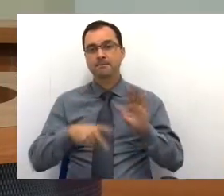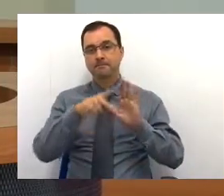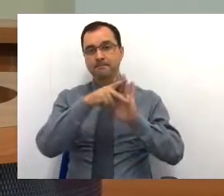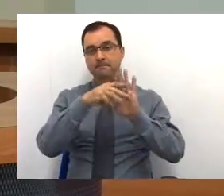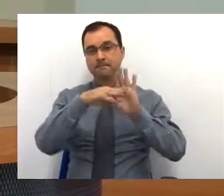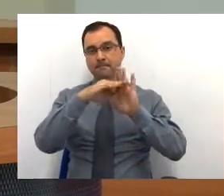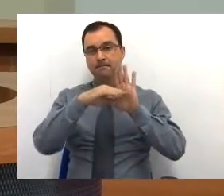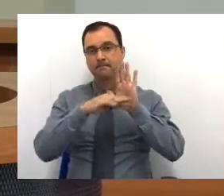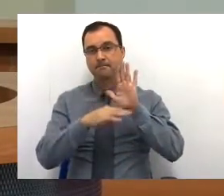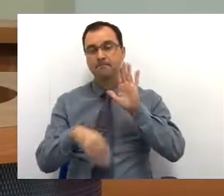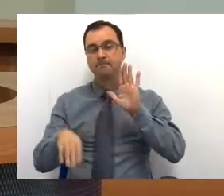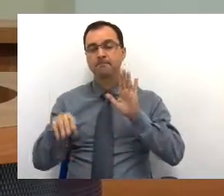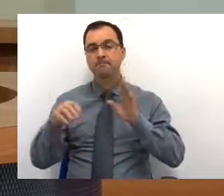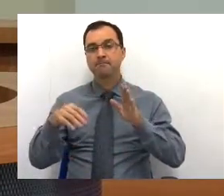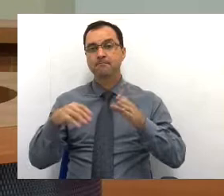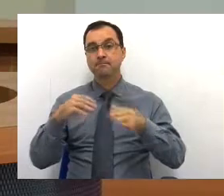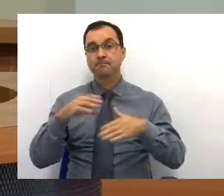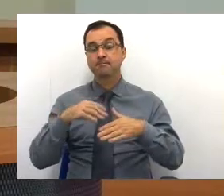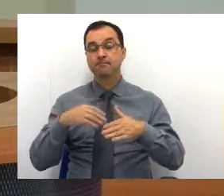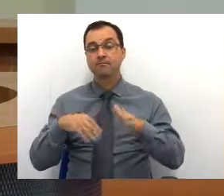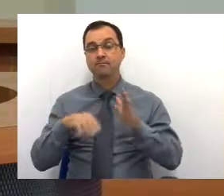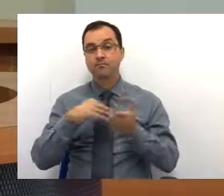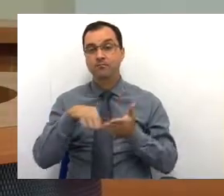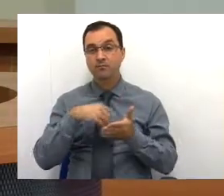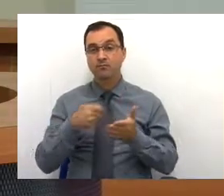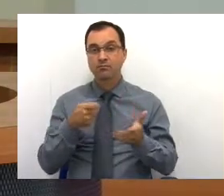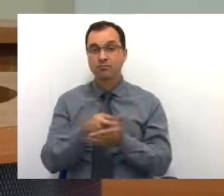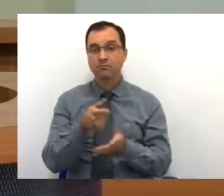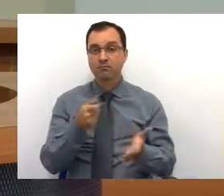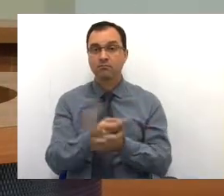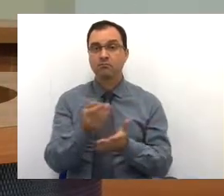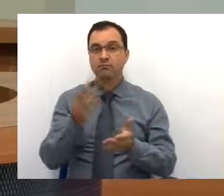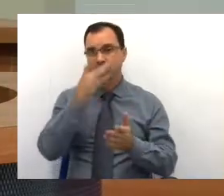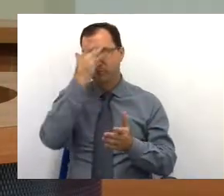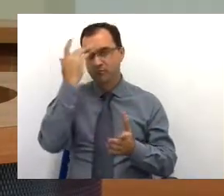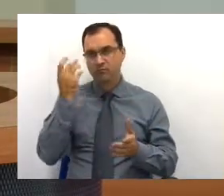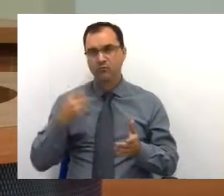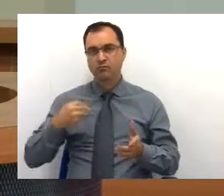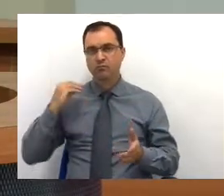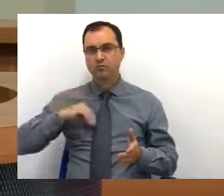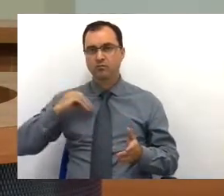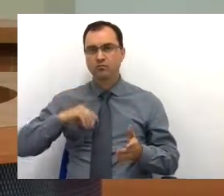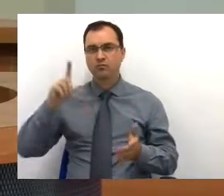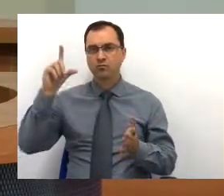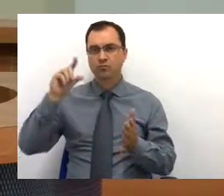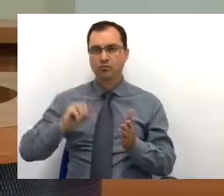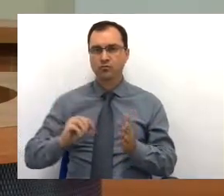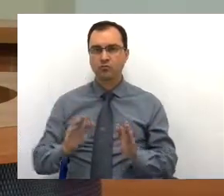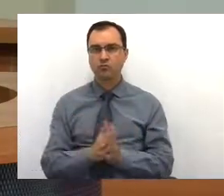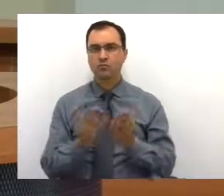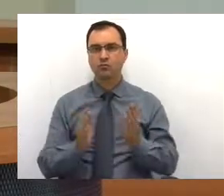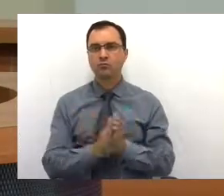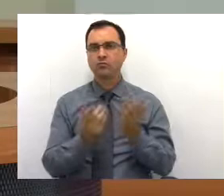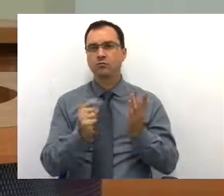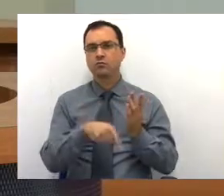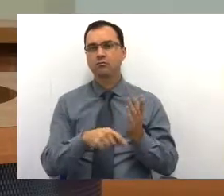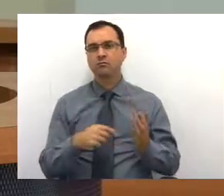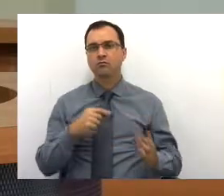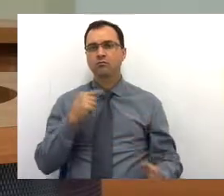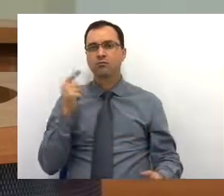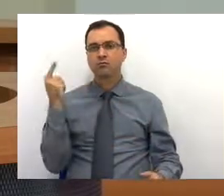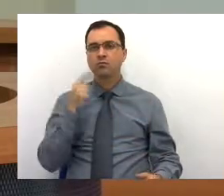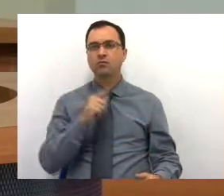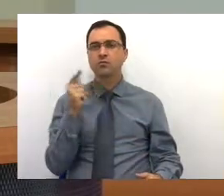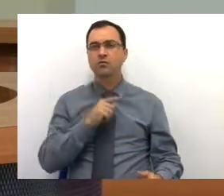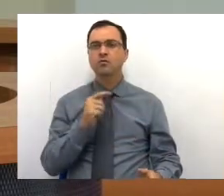Secretaria bancar alunos de baixa renda, aqueles que não têm condição de realmente conseguir fazer